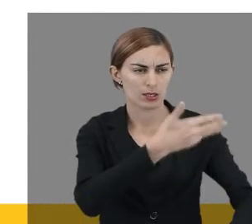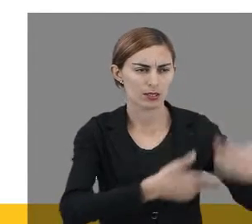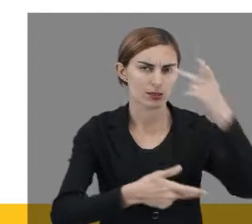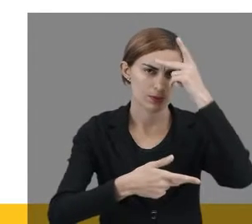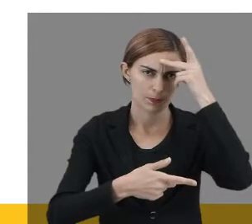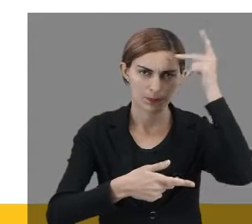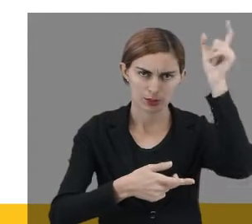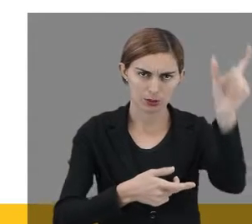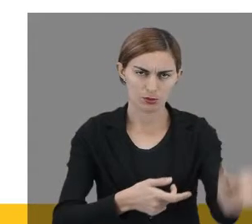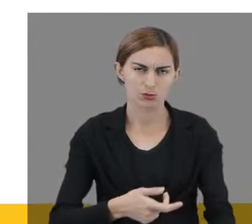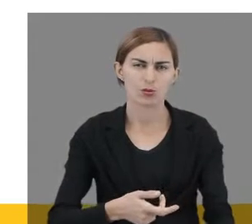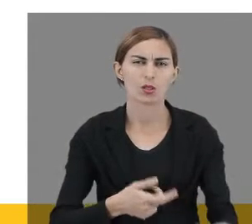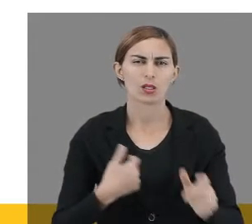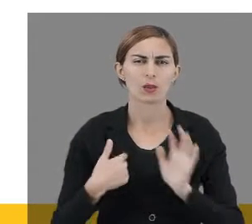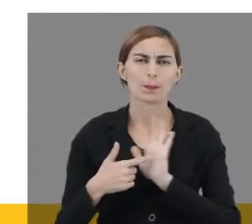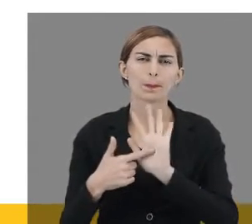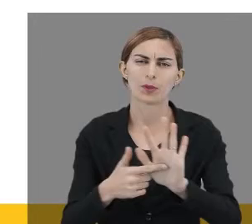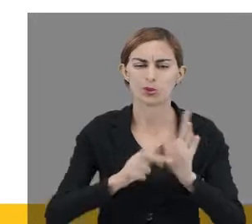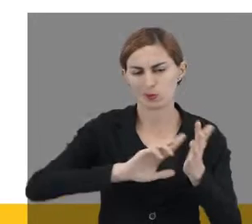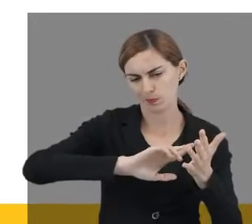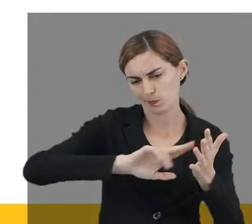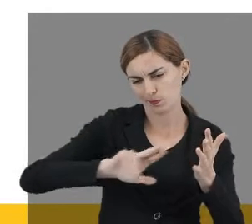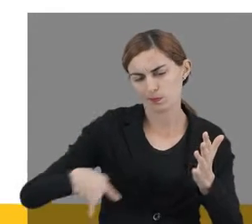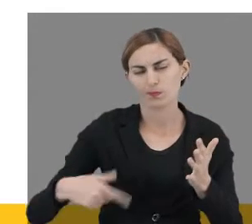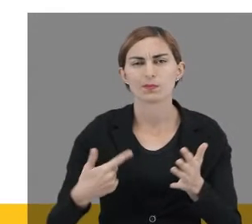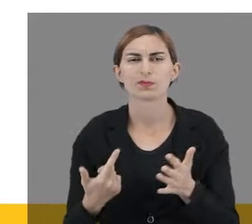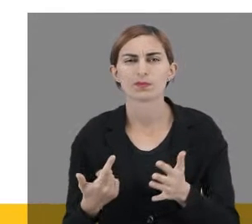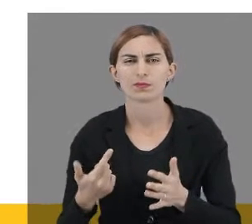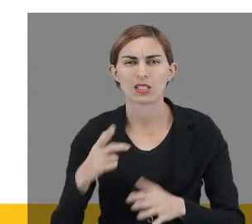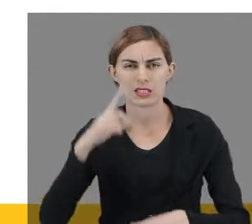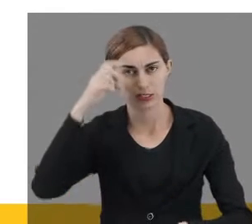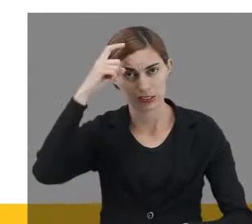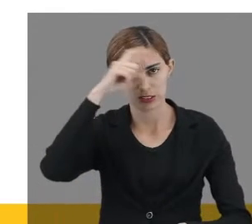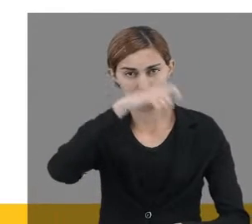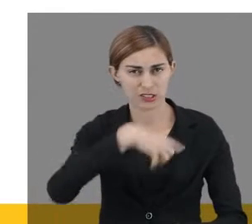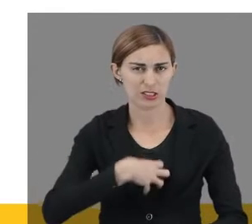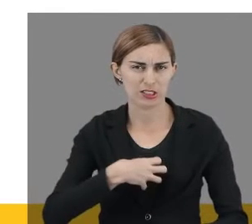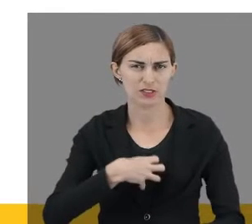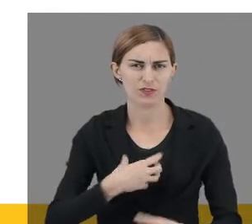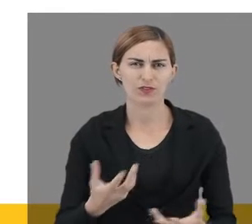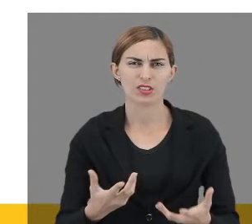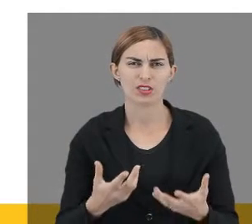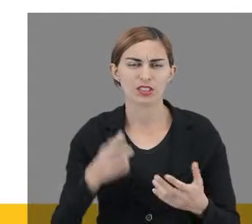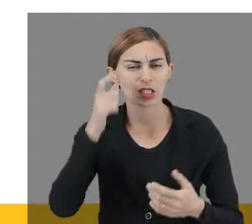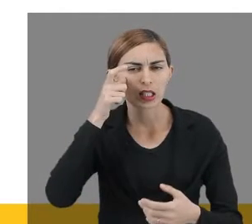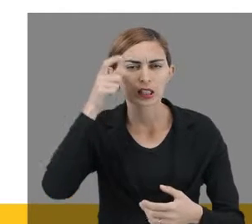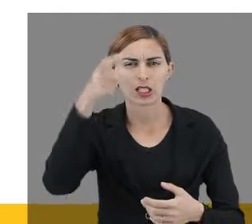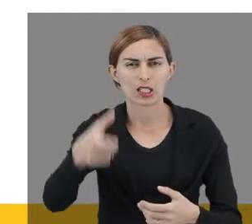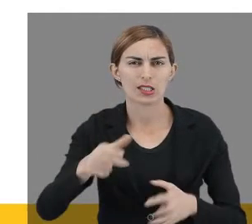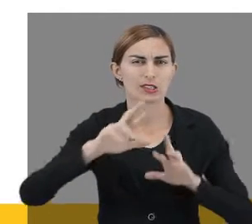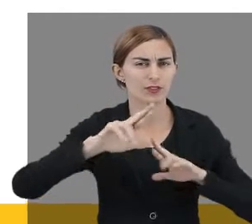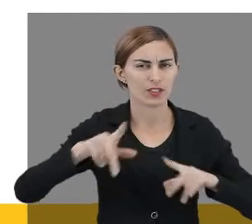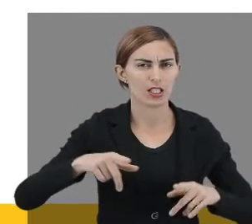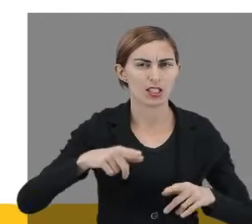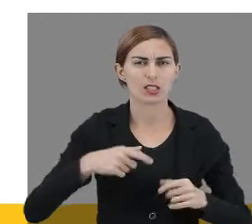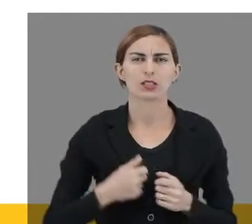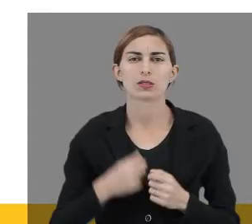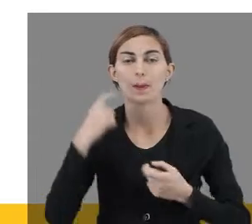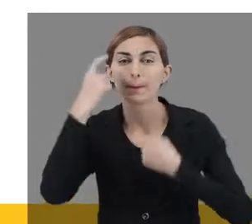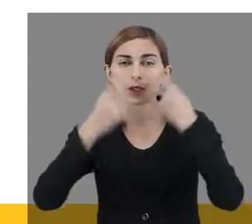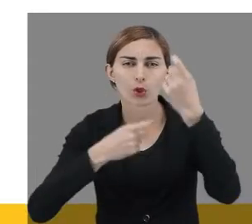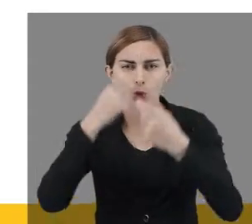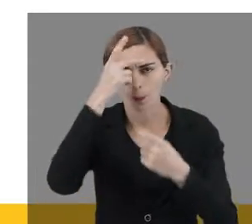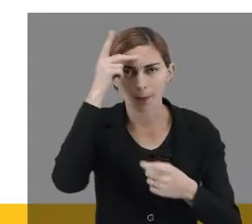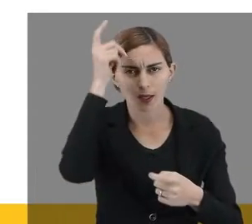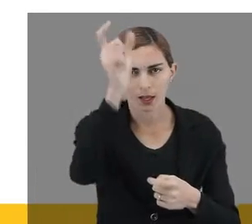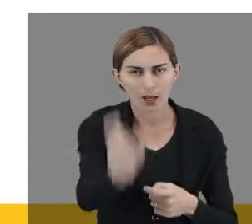relação interpessoal. E ela vai se manifestar de diversas formas. Através de uma dificuldade de compartilhar um foco de interesse, da ação de se